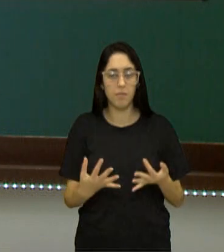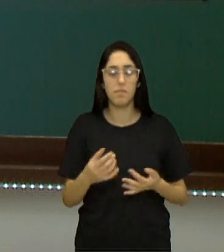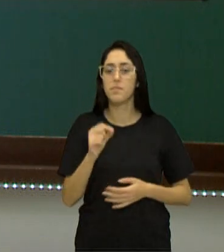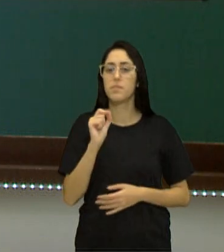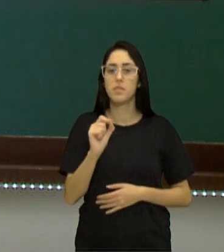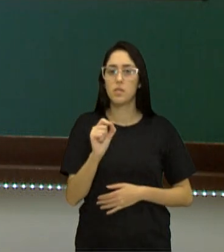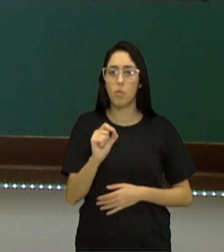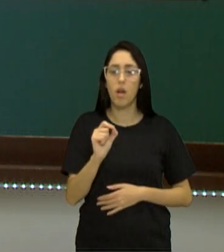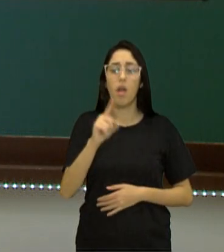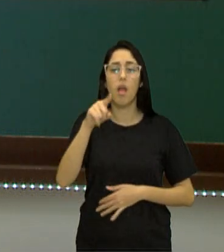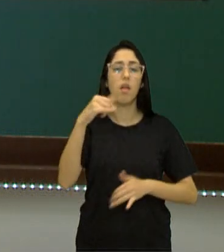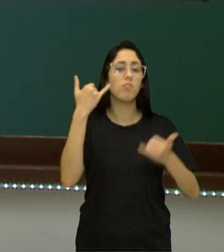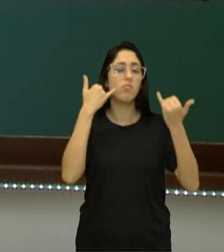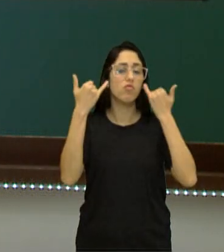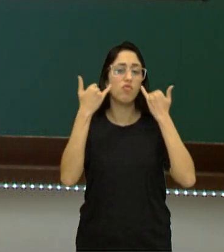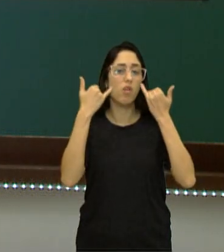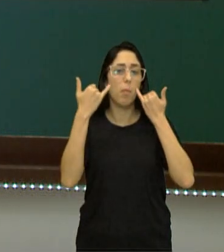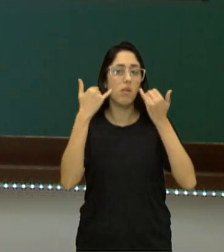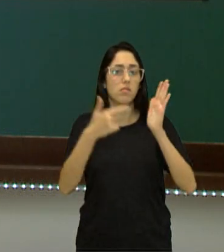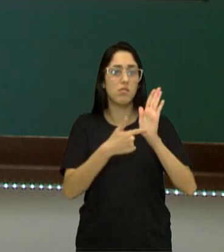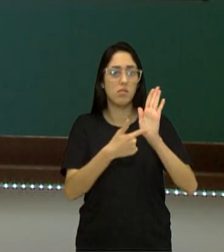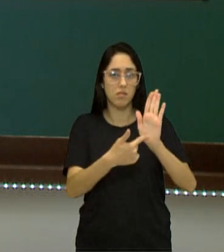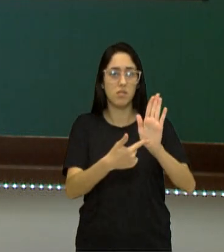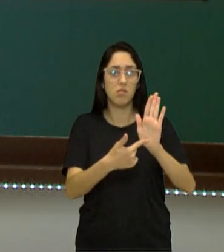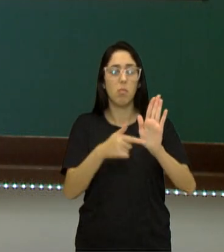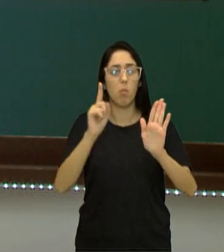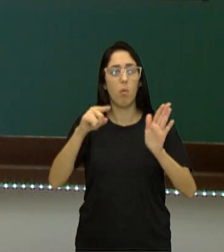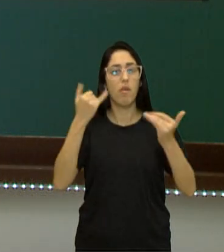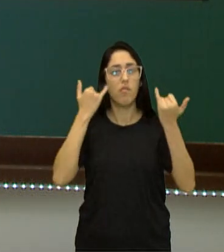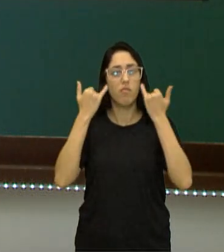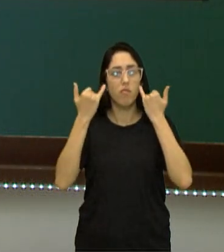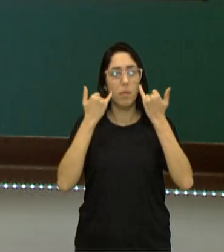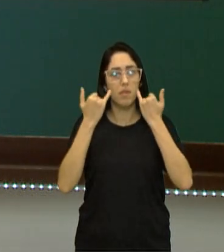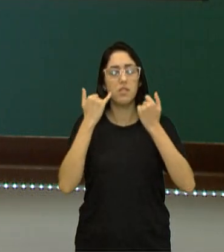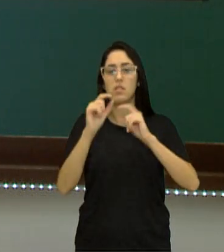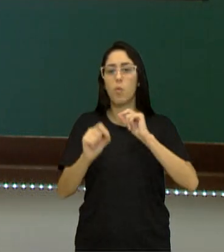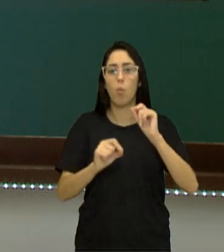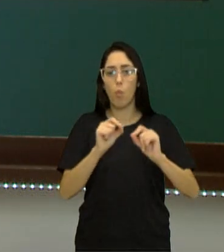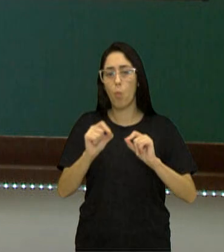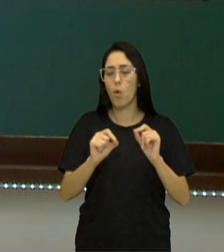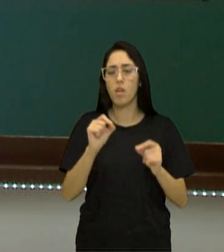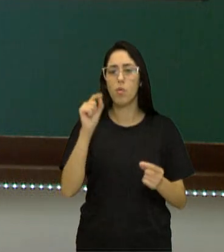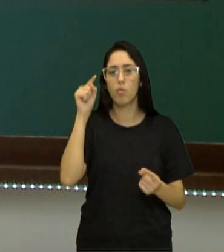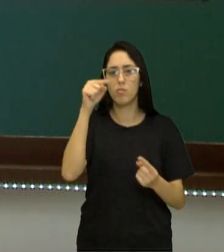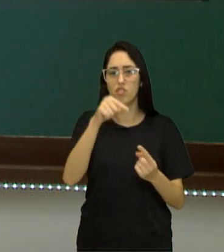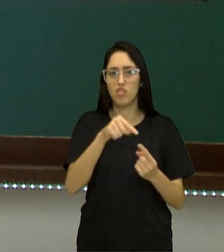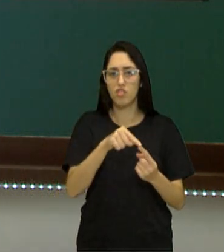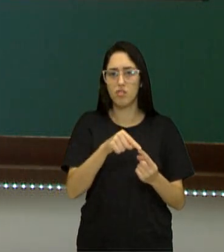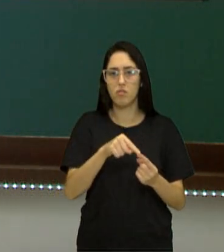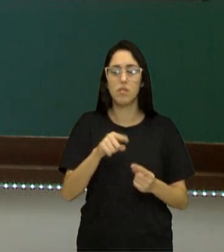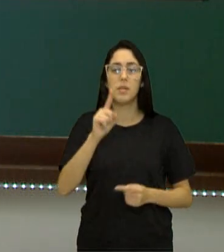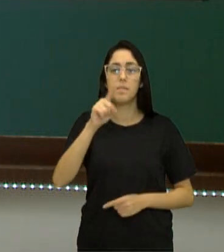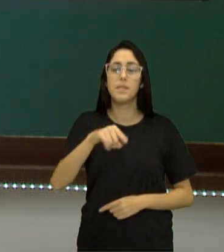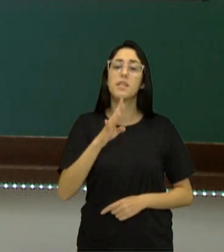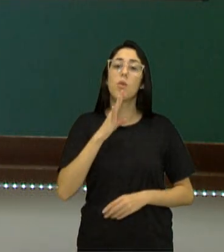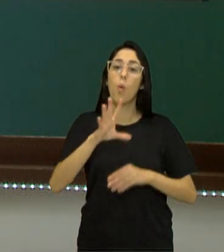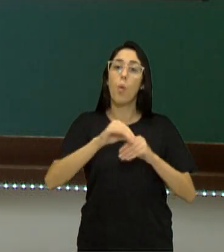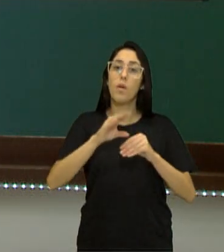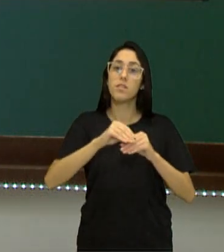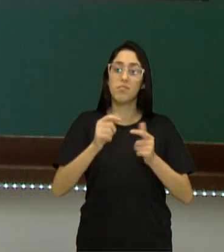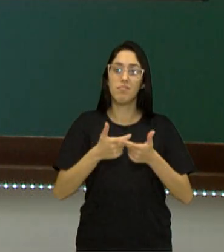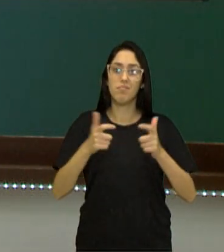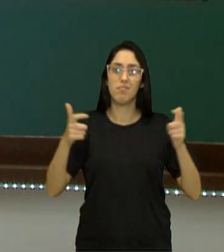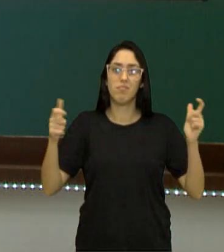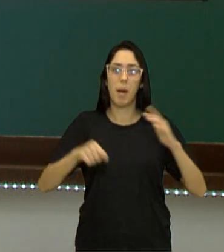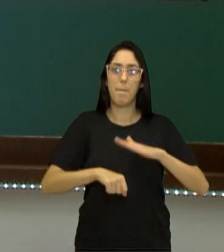informações. Essas informações, elas têm como objetivo ali, né? Aumentar o nosso conhecimento.